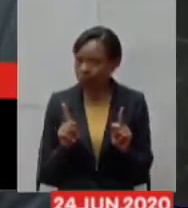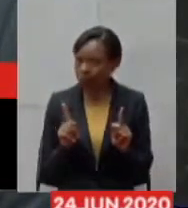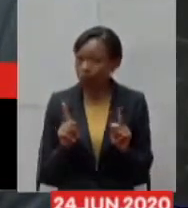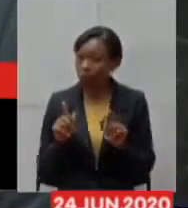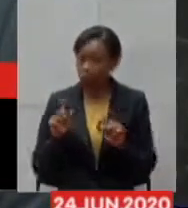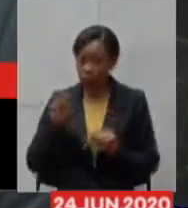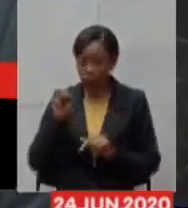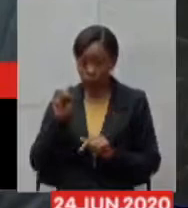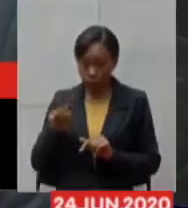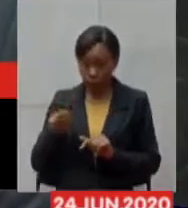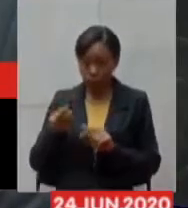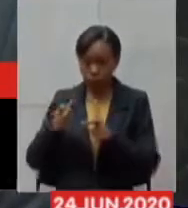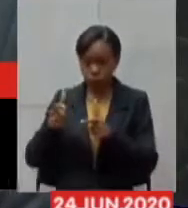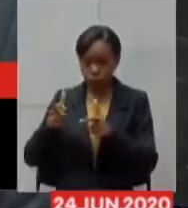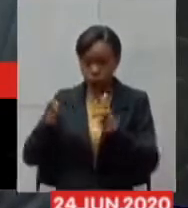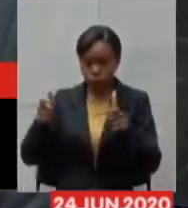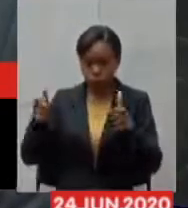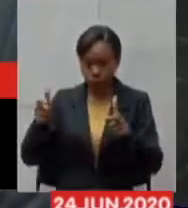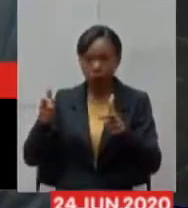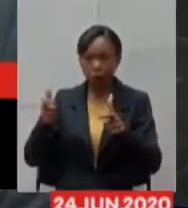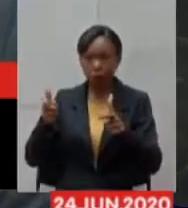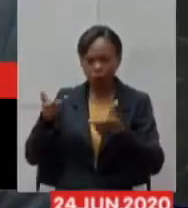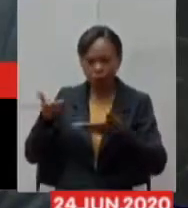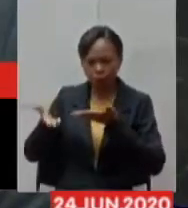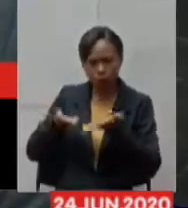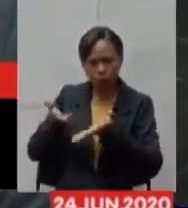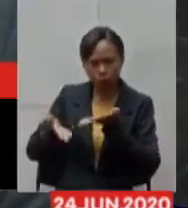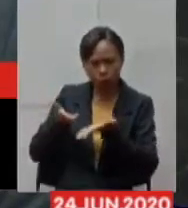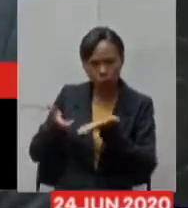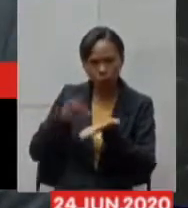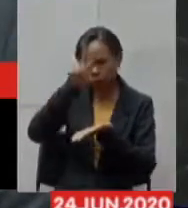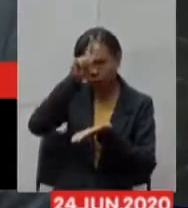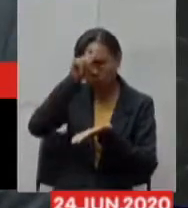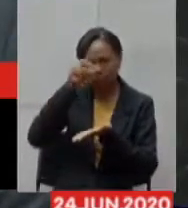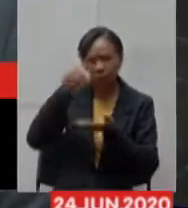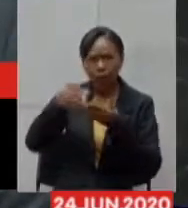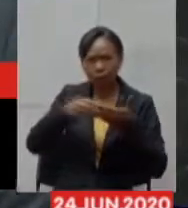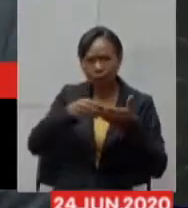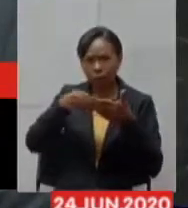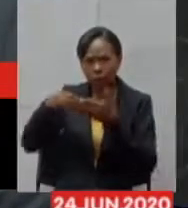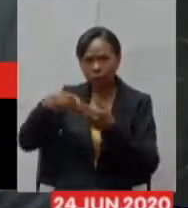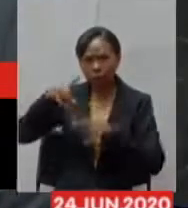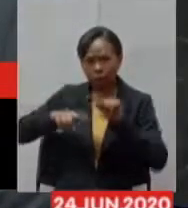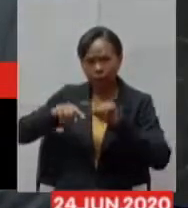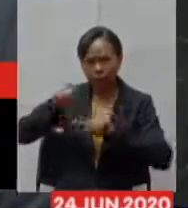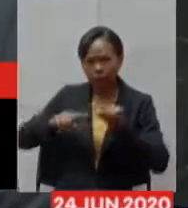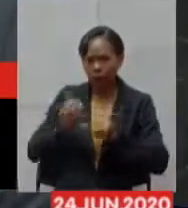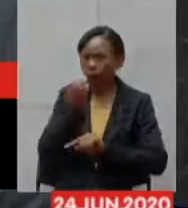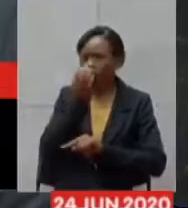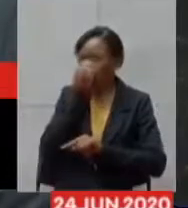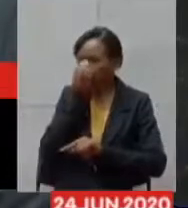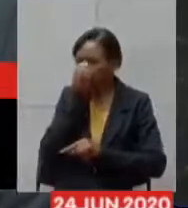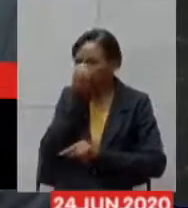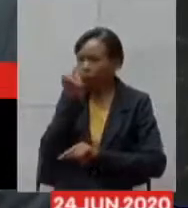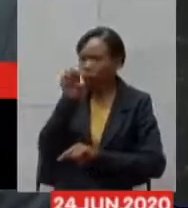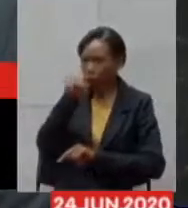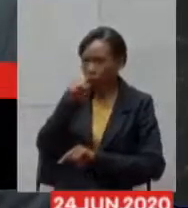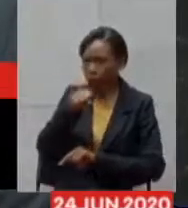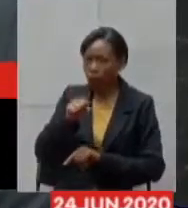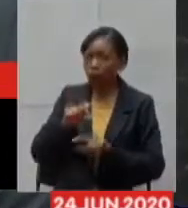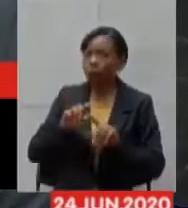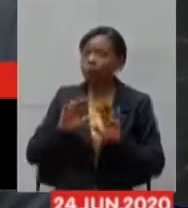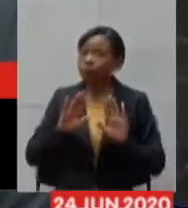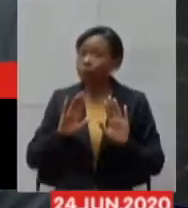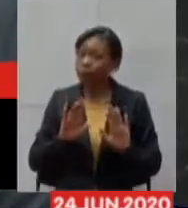capacidade instalada vamos encaminhar respiradores nós entendemos que em algum momento nós vamos ter dificuldade de recursos humanos então